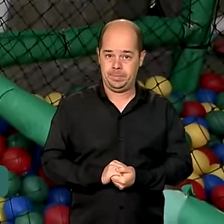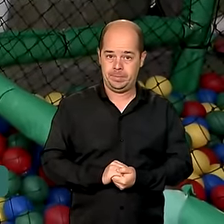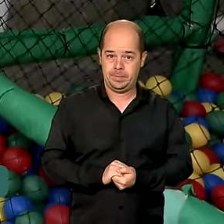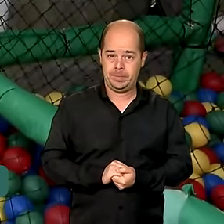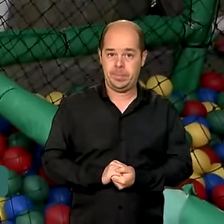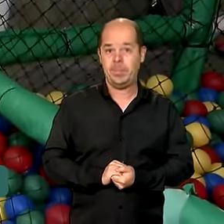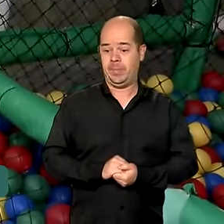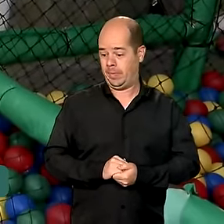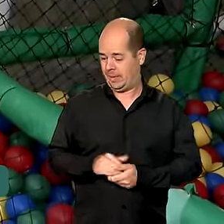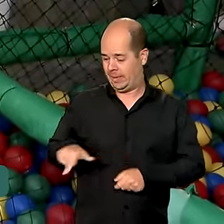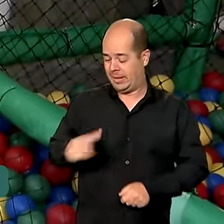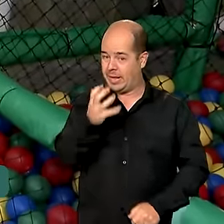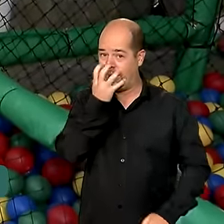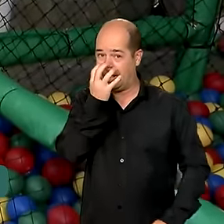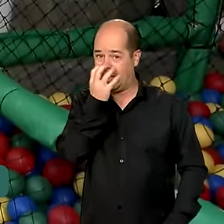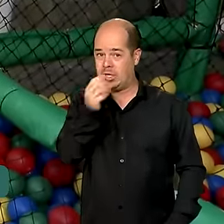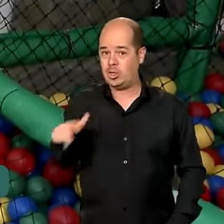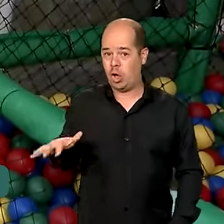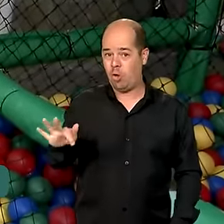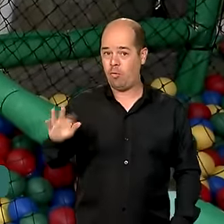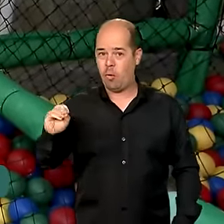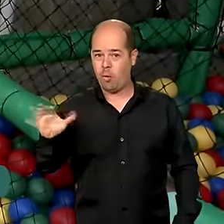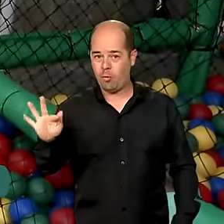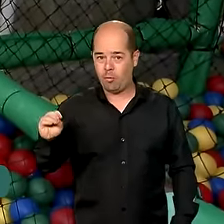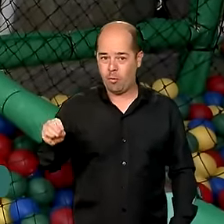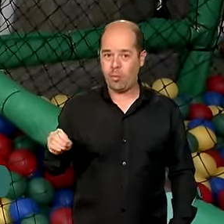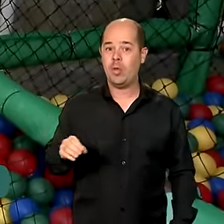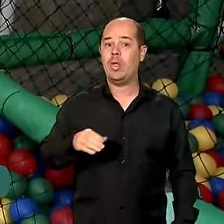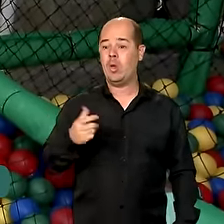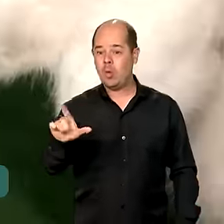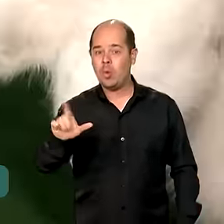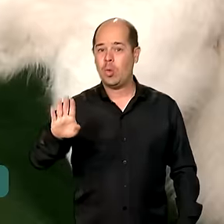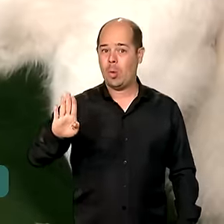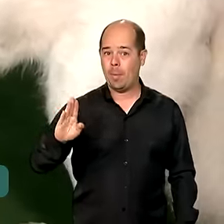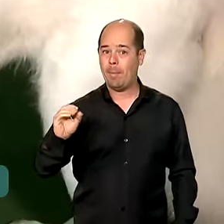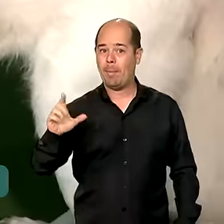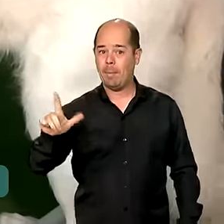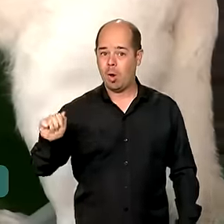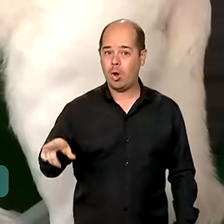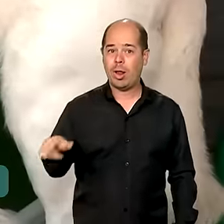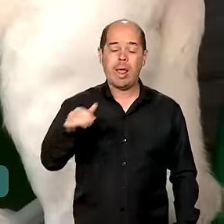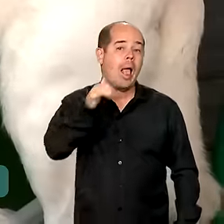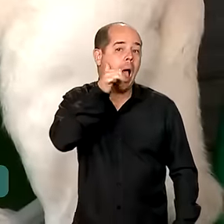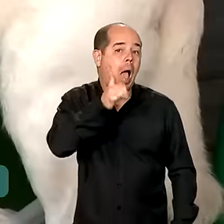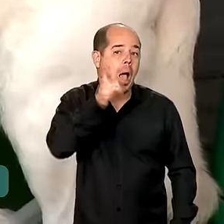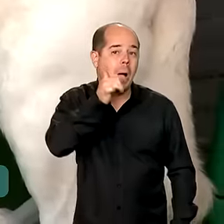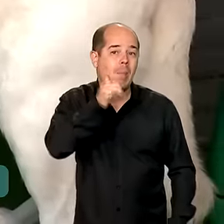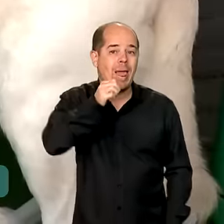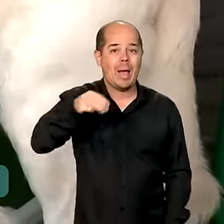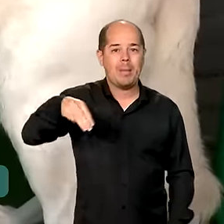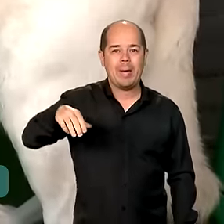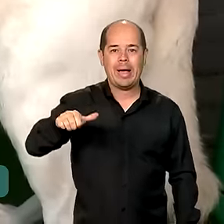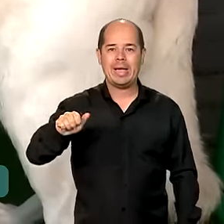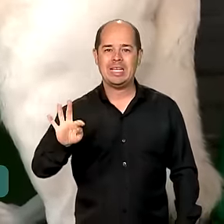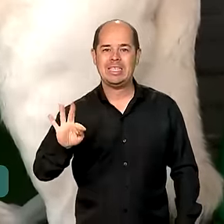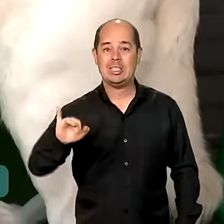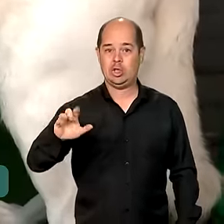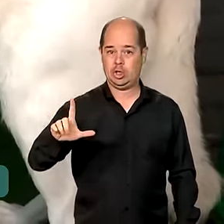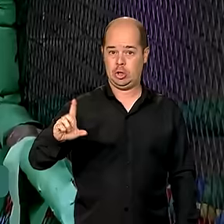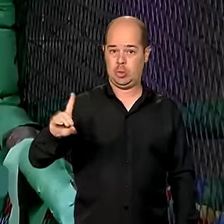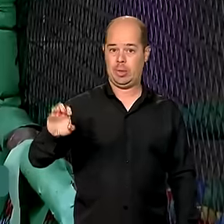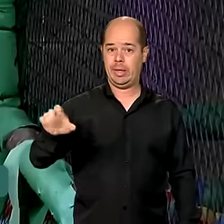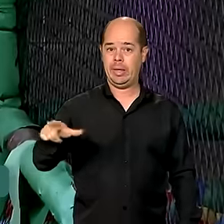Fofo e Bola, a Matilde hoje tenta reconstruir a vida e esquecer os momentos de desespero que ela